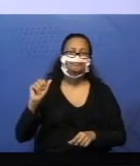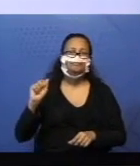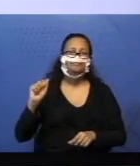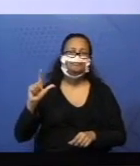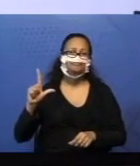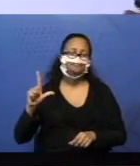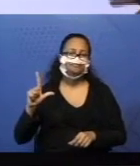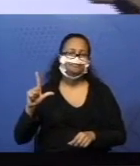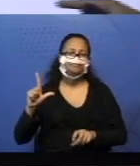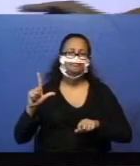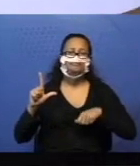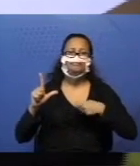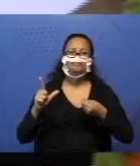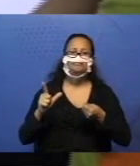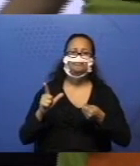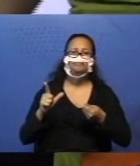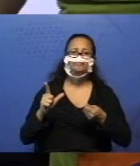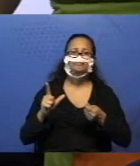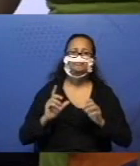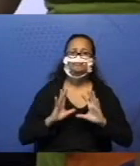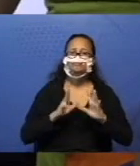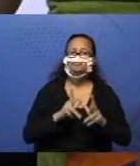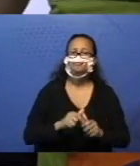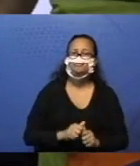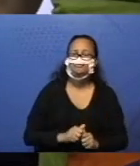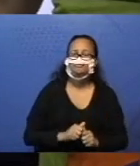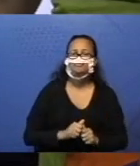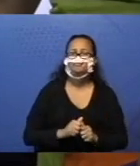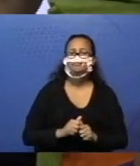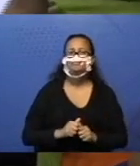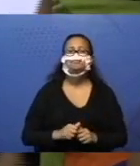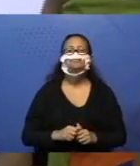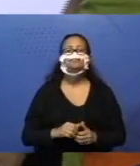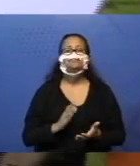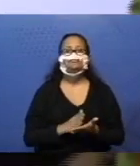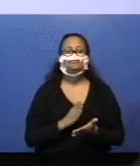Continuando. Lá na página, 101.